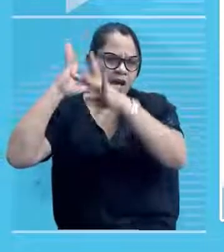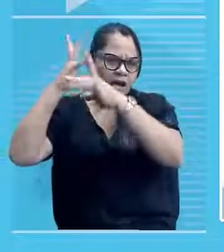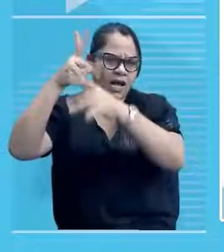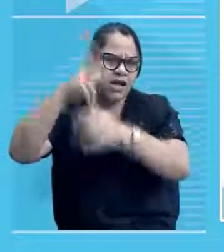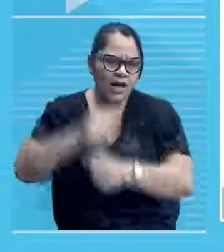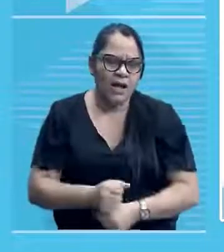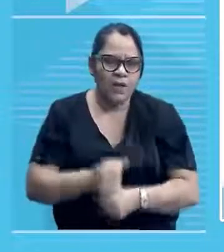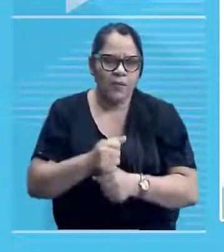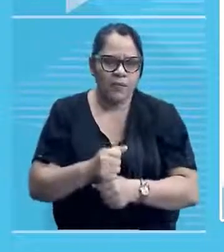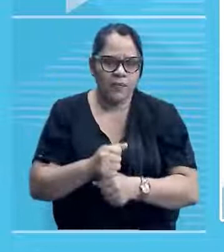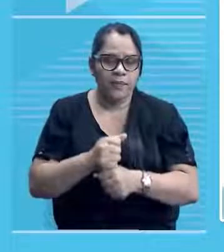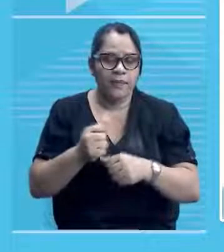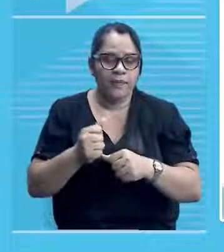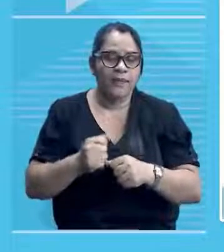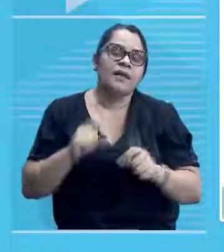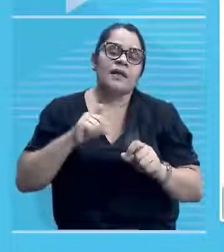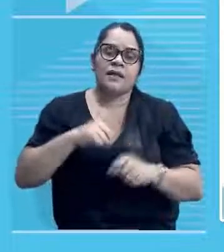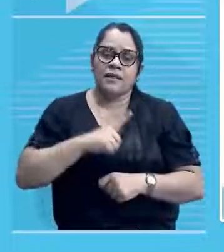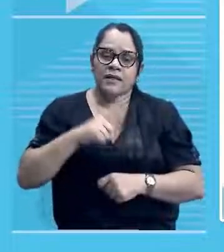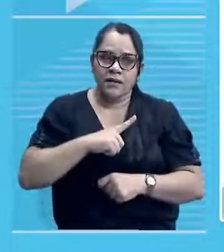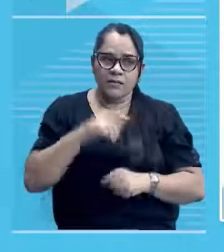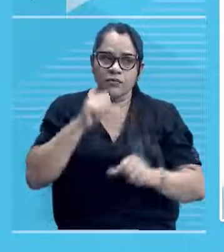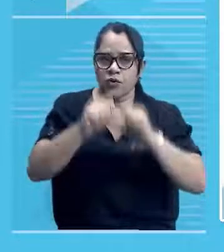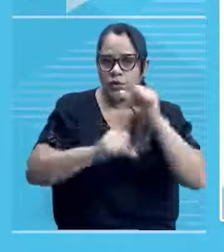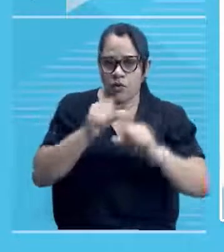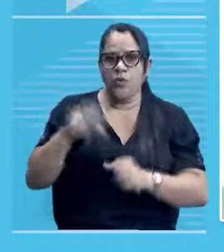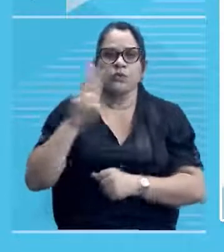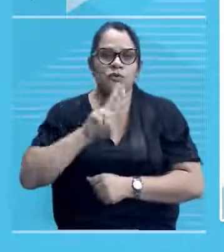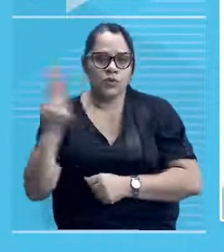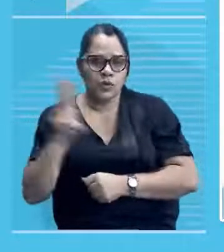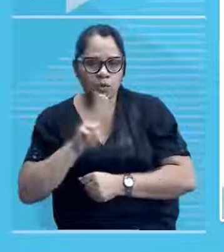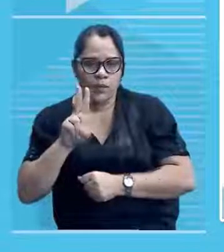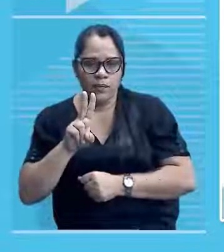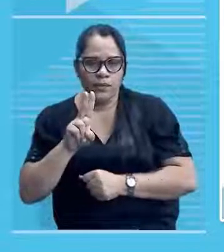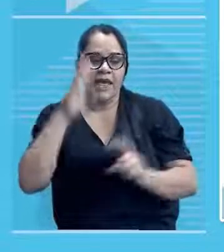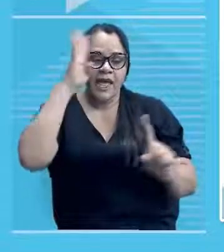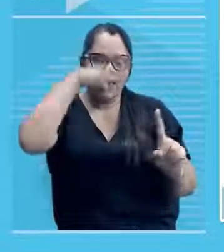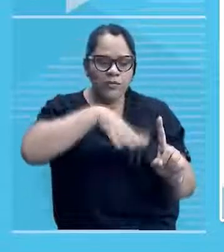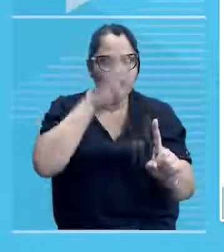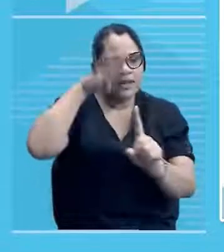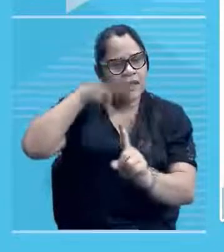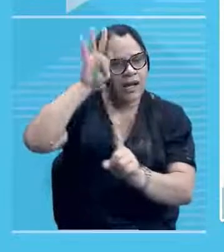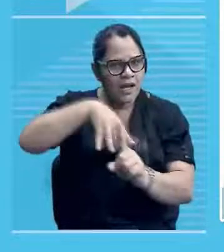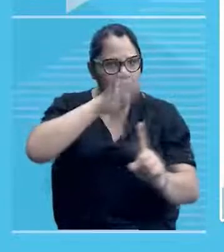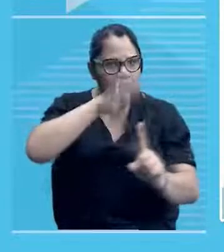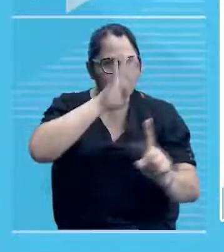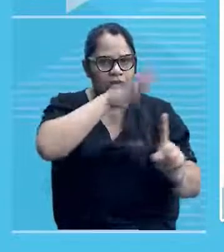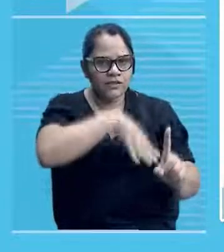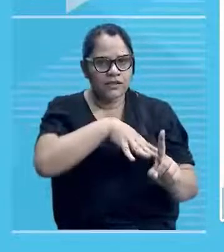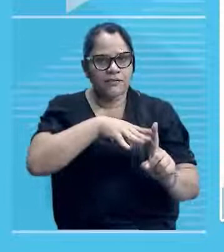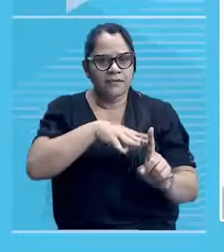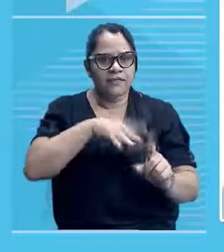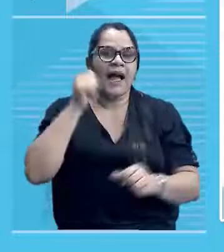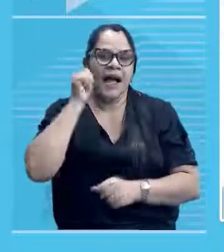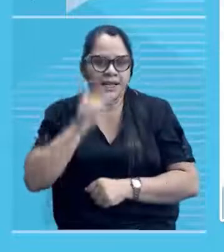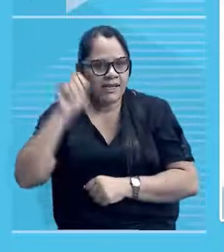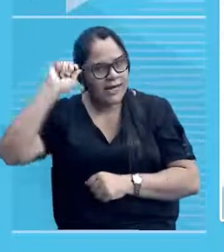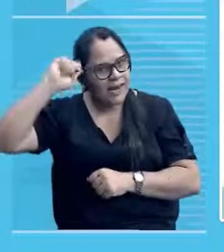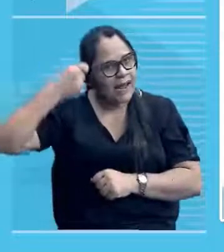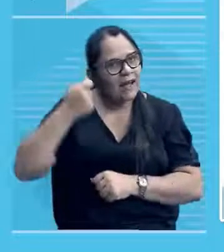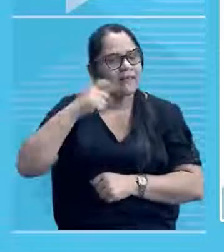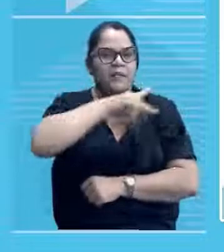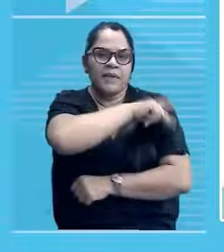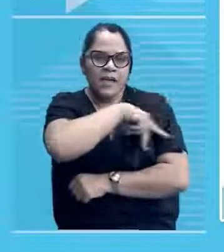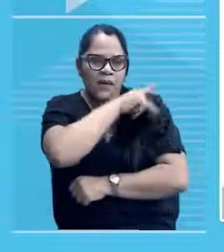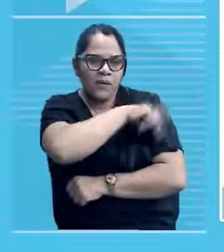Esperança Garcia e aí, em homenagem à escrava piauiense, né? Esperança Garcia foi uma escrava